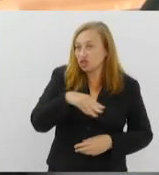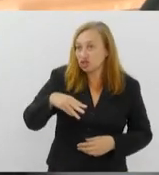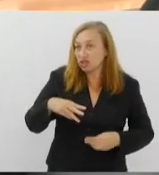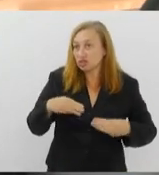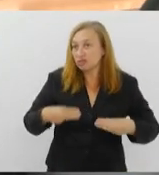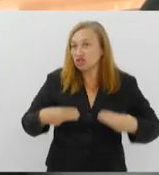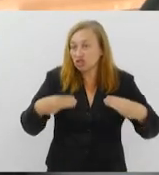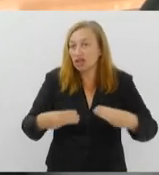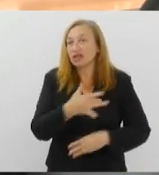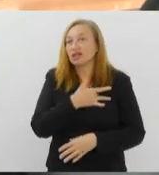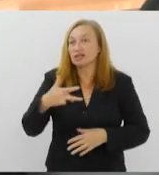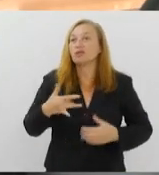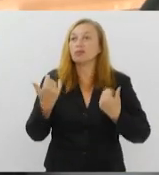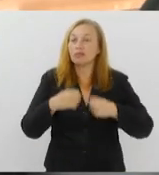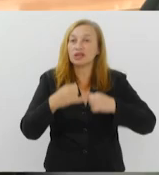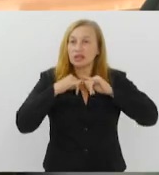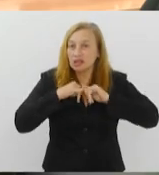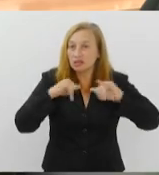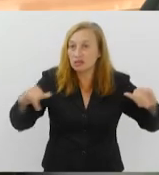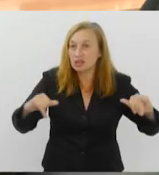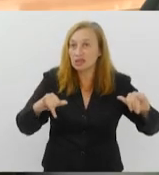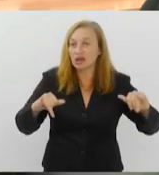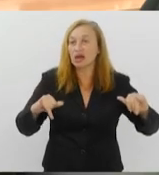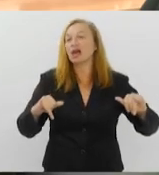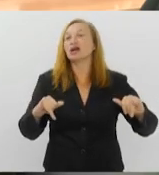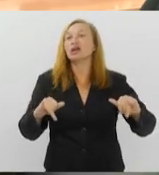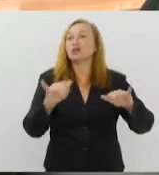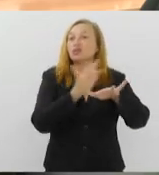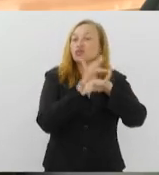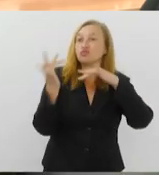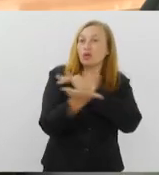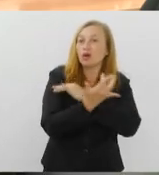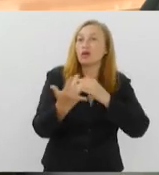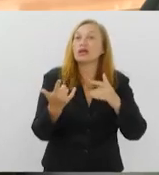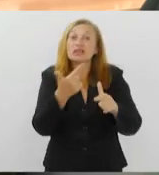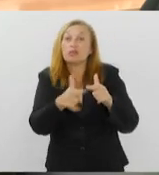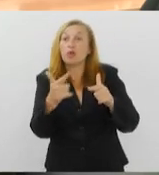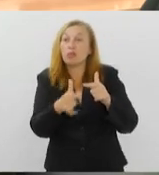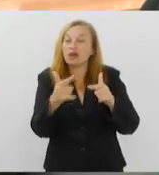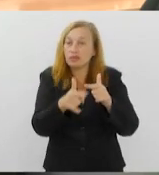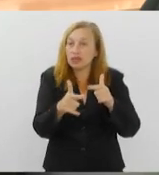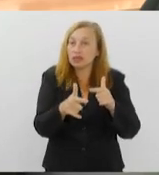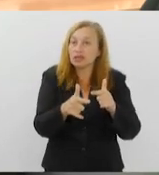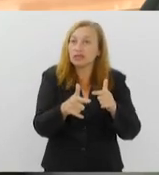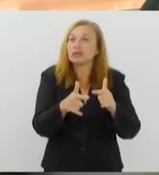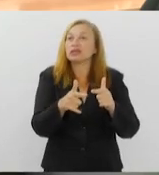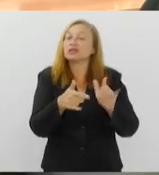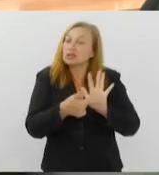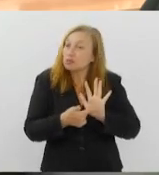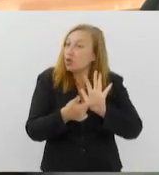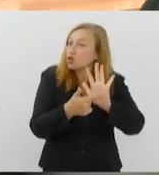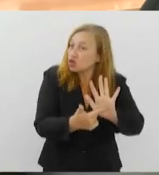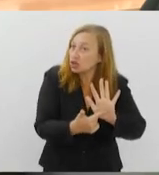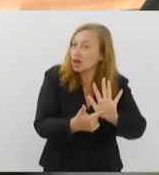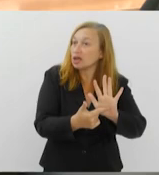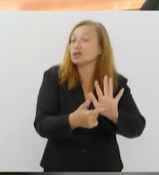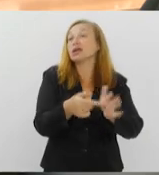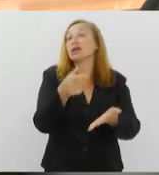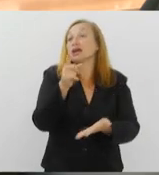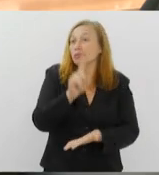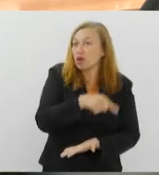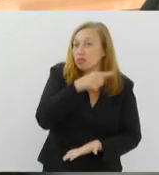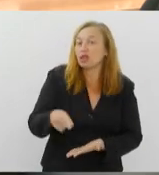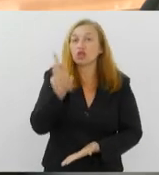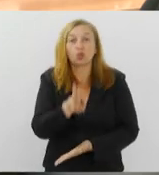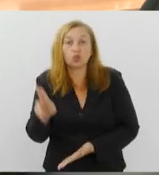campanhas na mídia, também nos meios virtuais, para que esse problema seja, de fato, mostrado, enfim, que é proibido